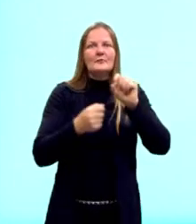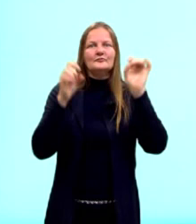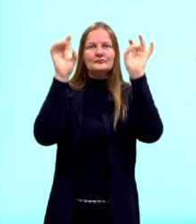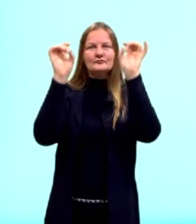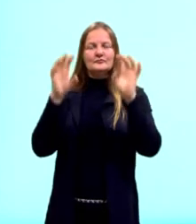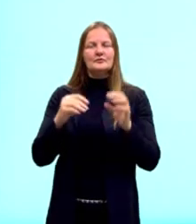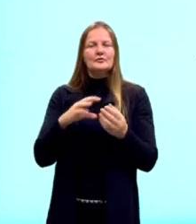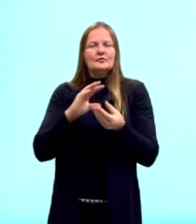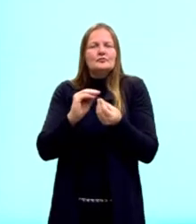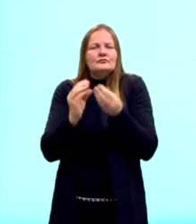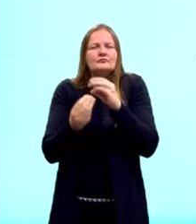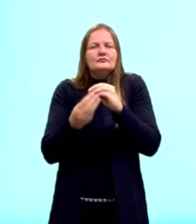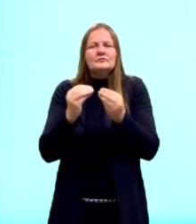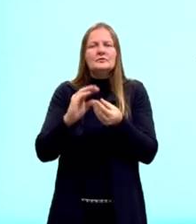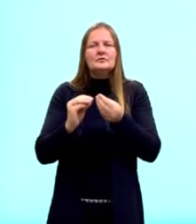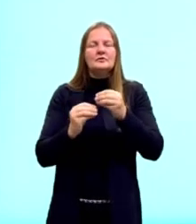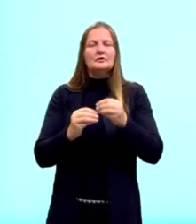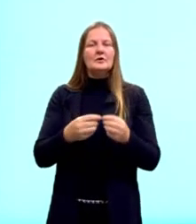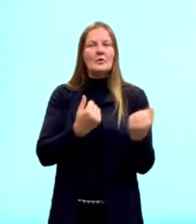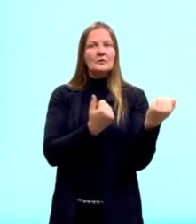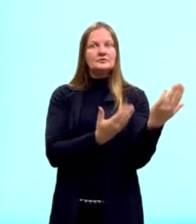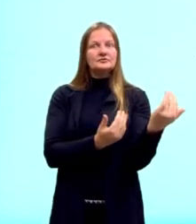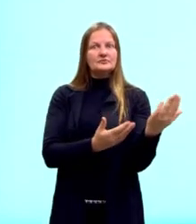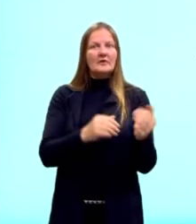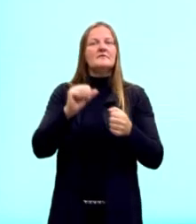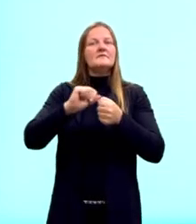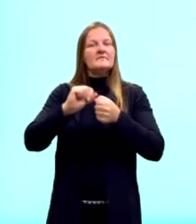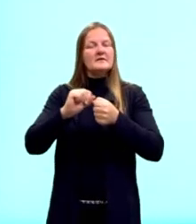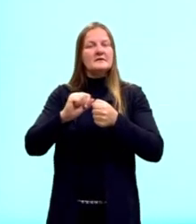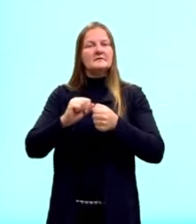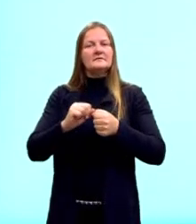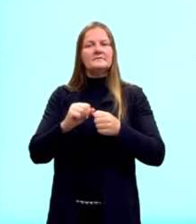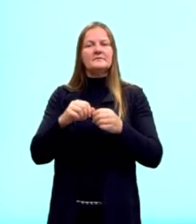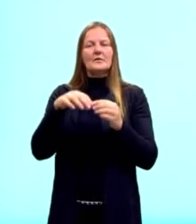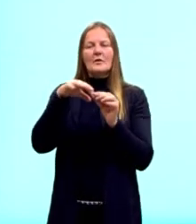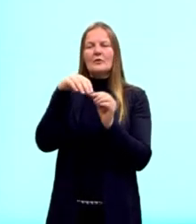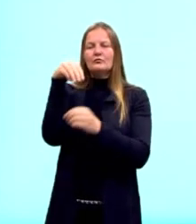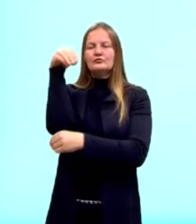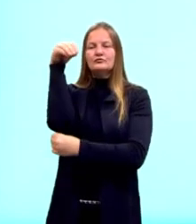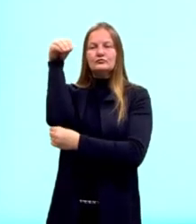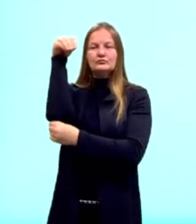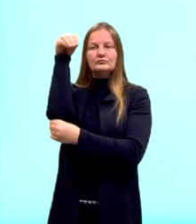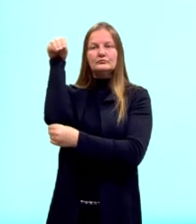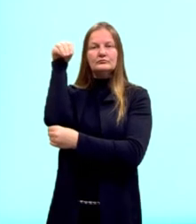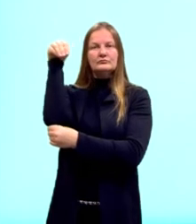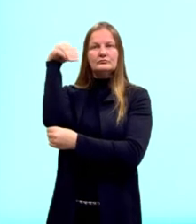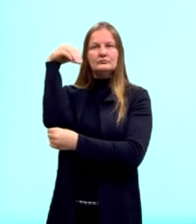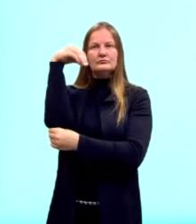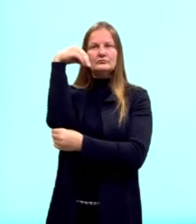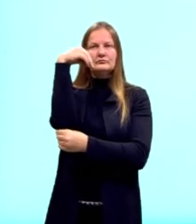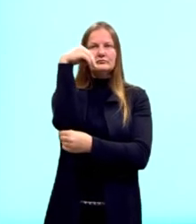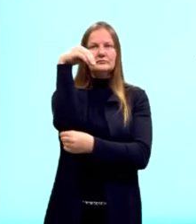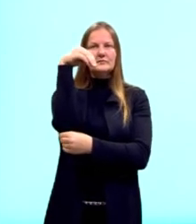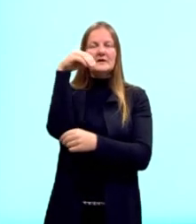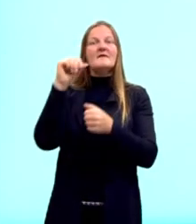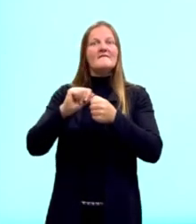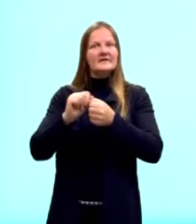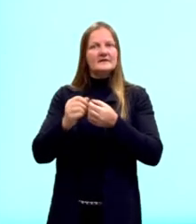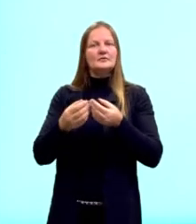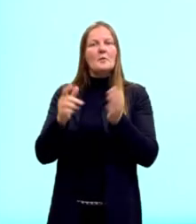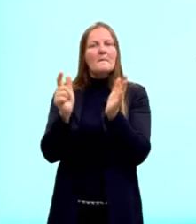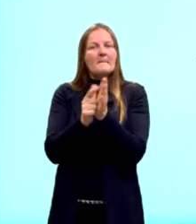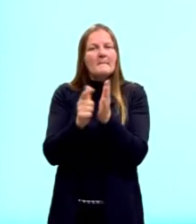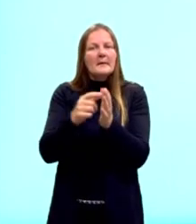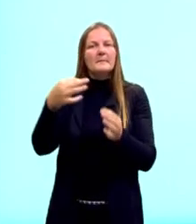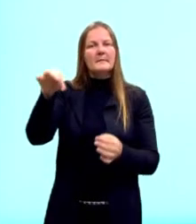do tato. Uma jovem resolveu construir um cisne usando a técnica do origami, utilizando uma folha de